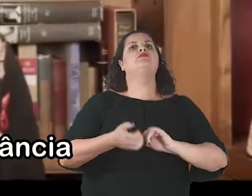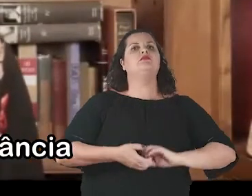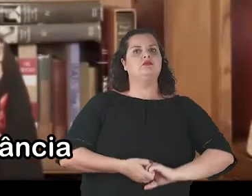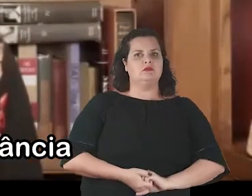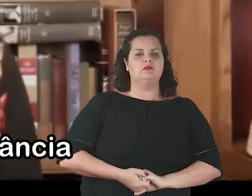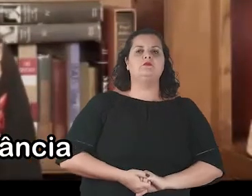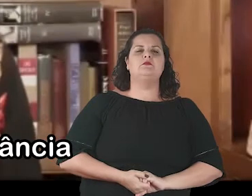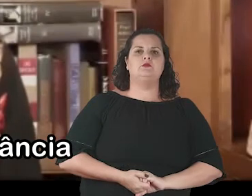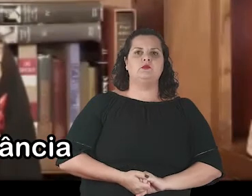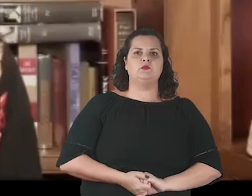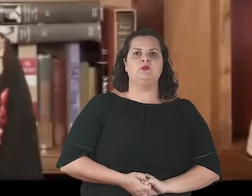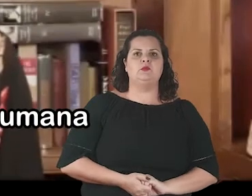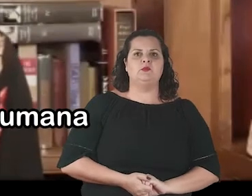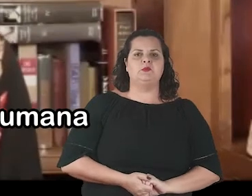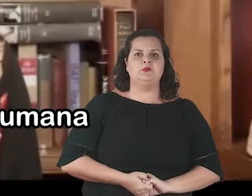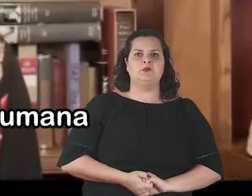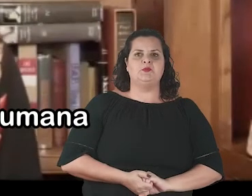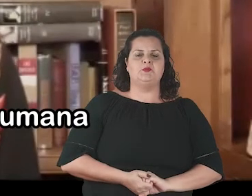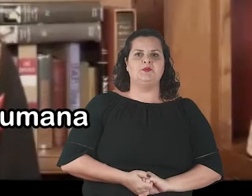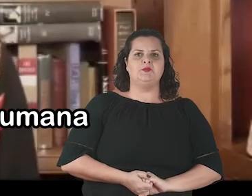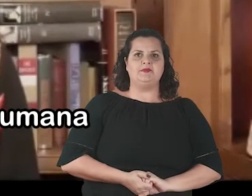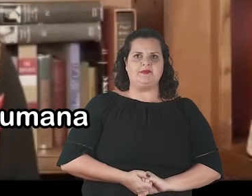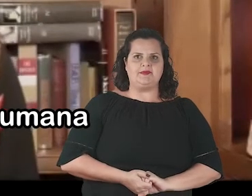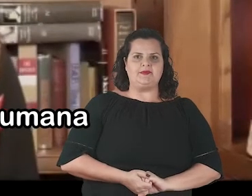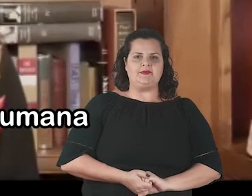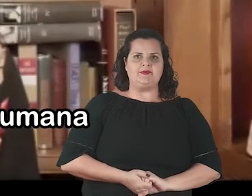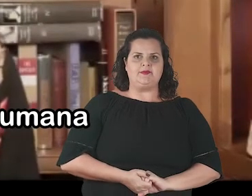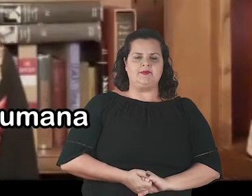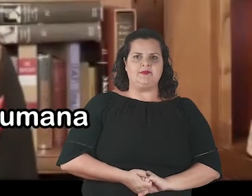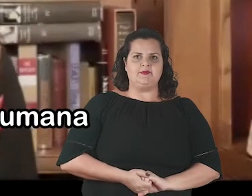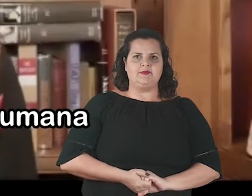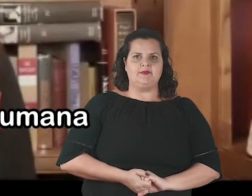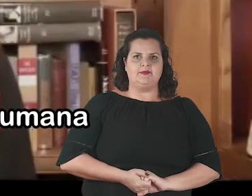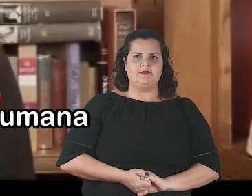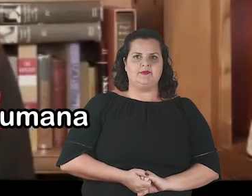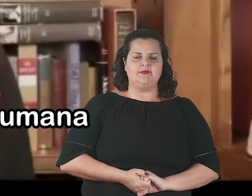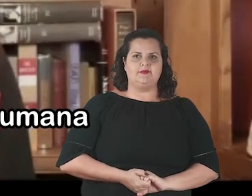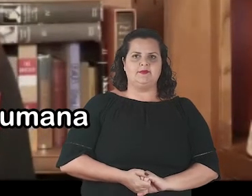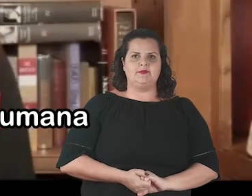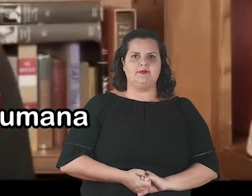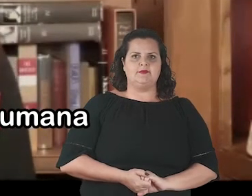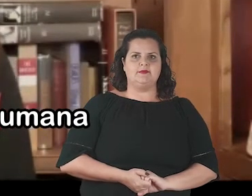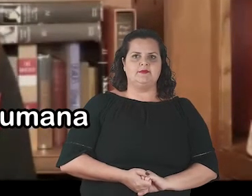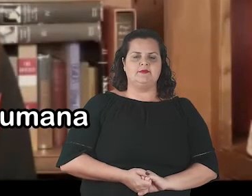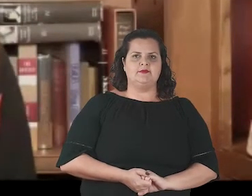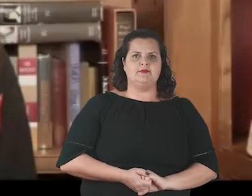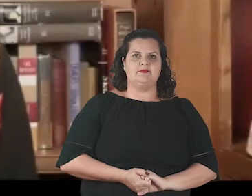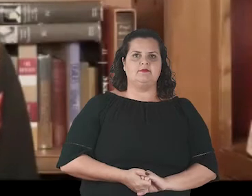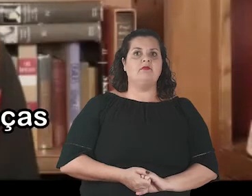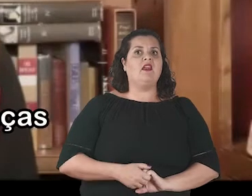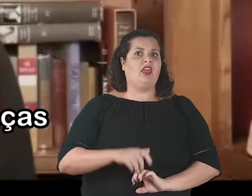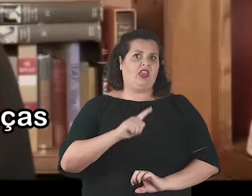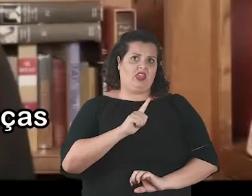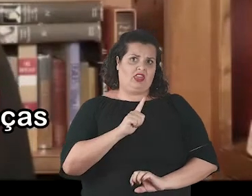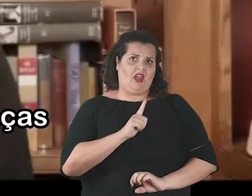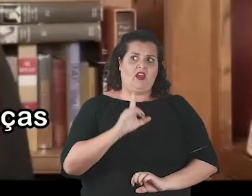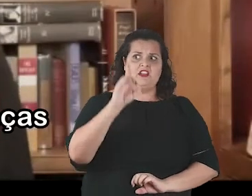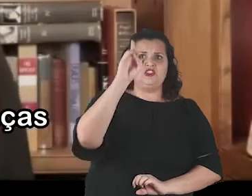é uma questão de extrema importância para a decorrência da existência humana na era digital.